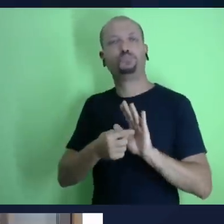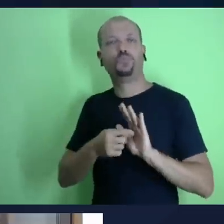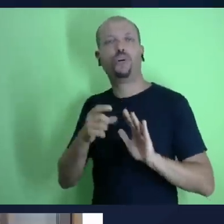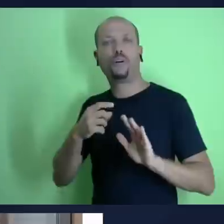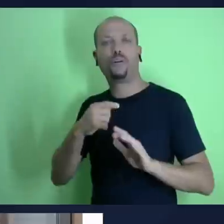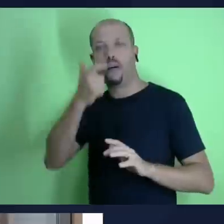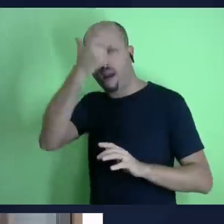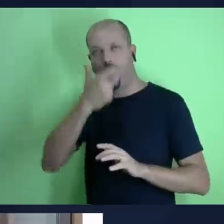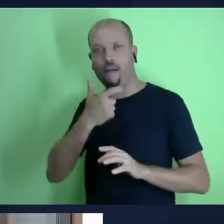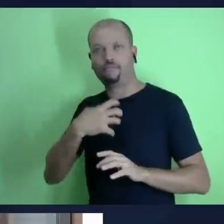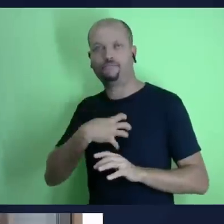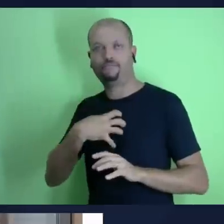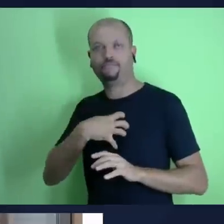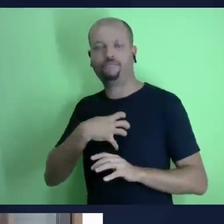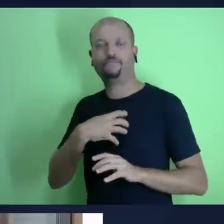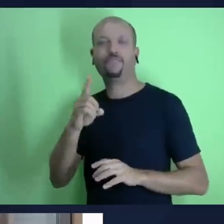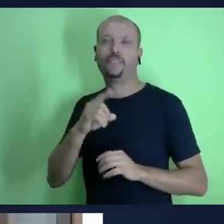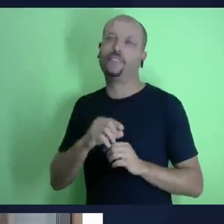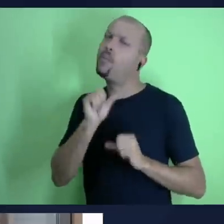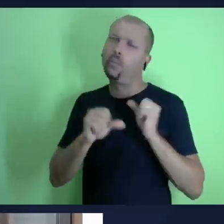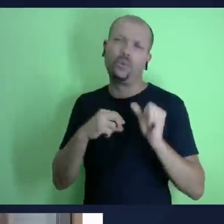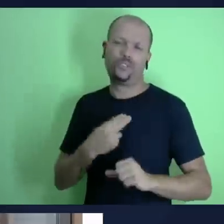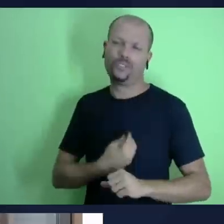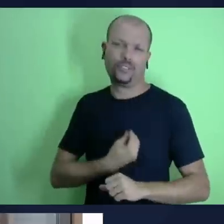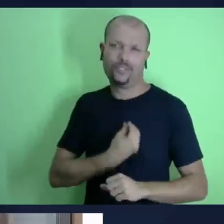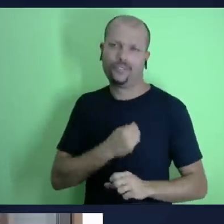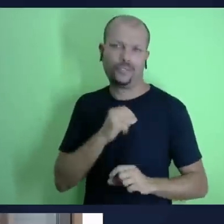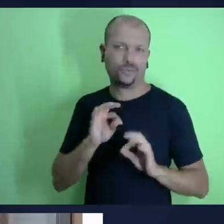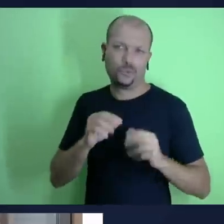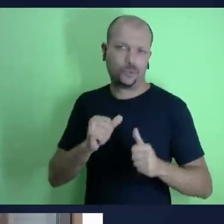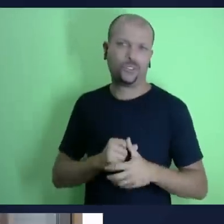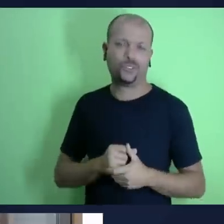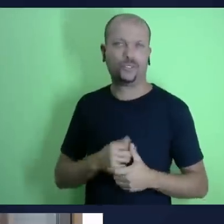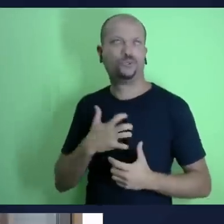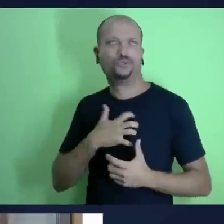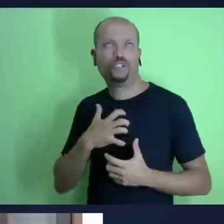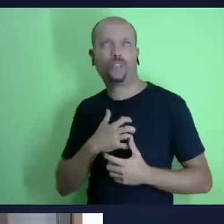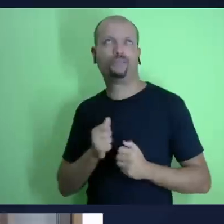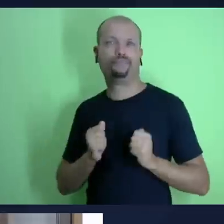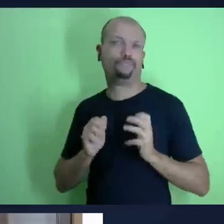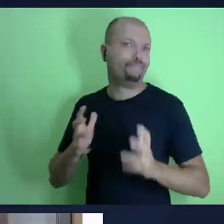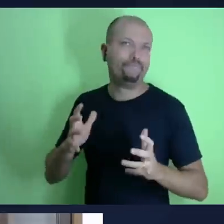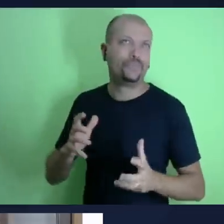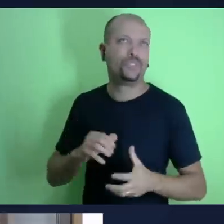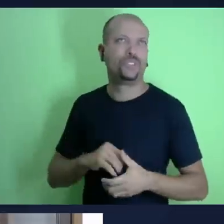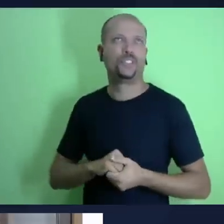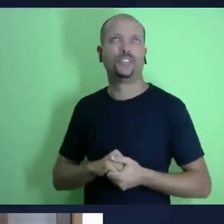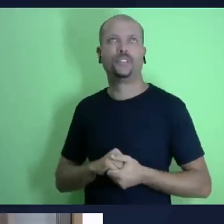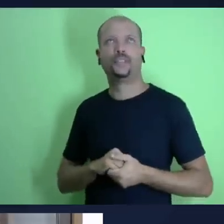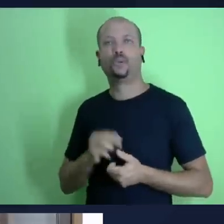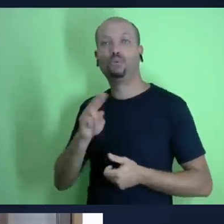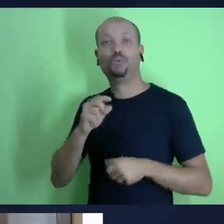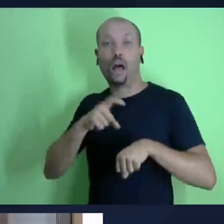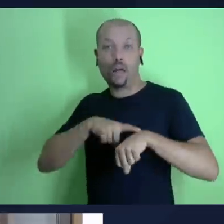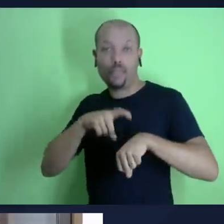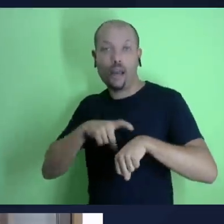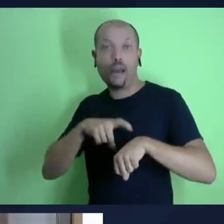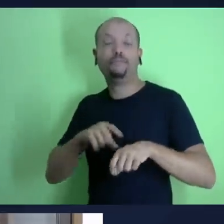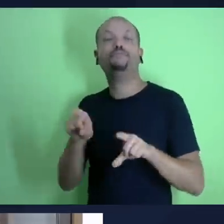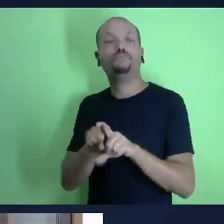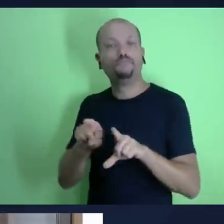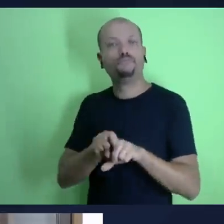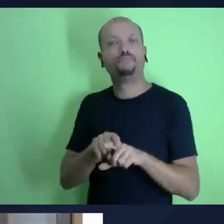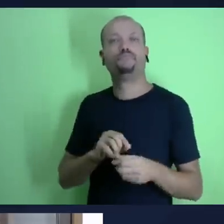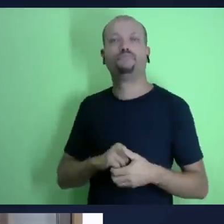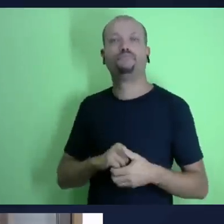gente usar as nossas habilidades né de a gente usar o nosso dinheiro as nossas energias